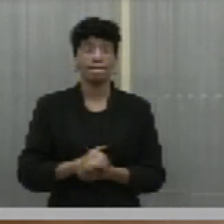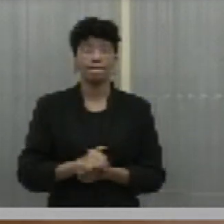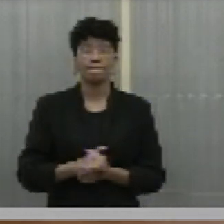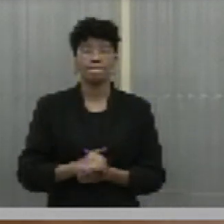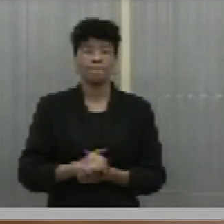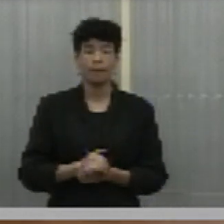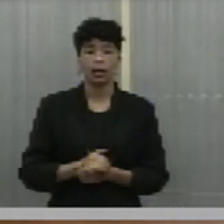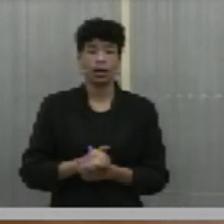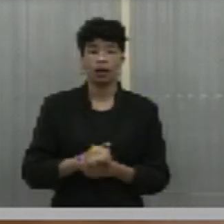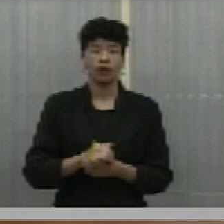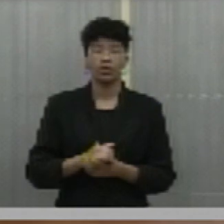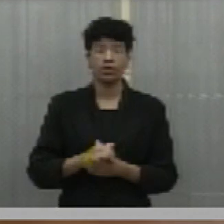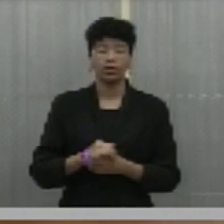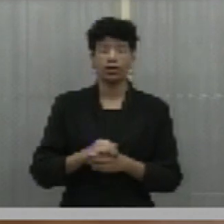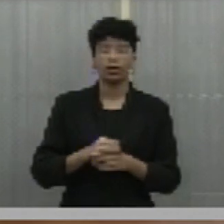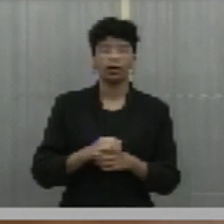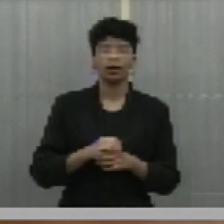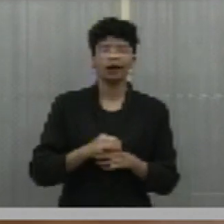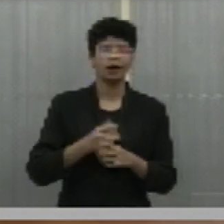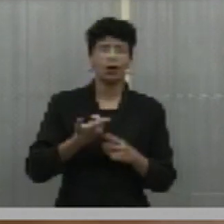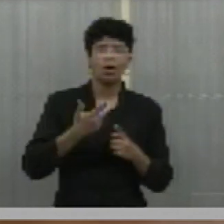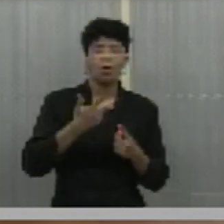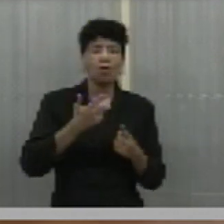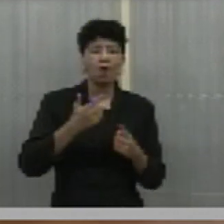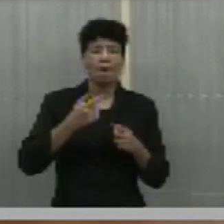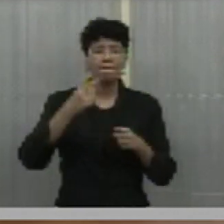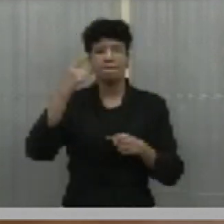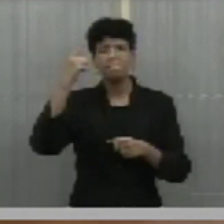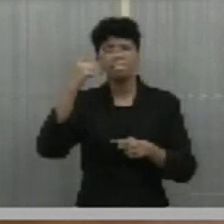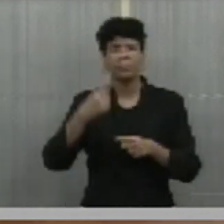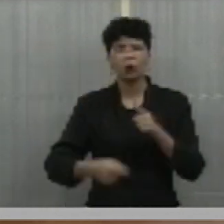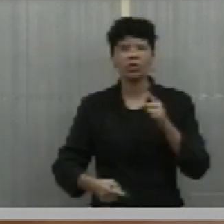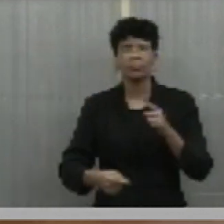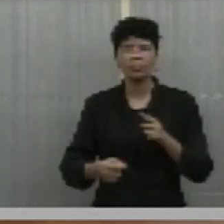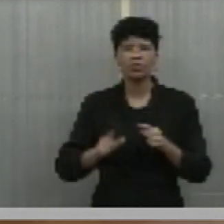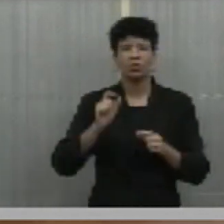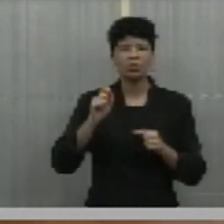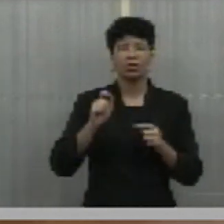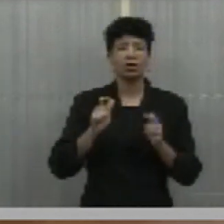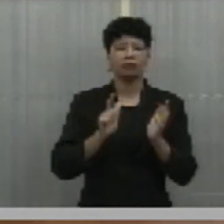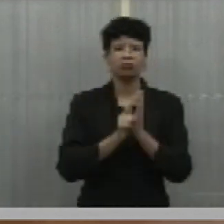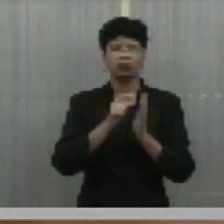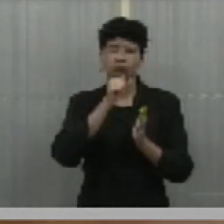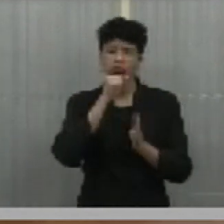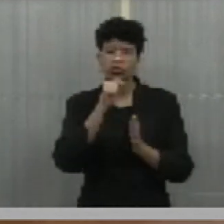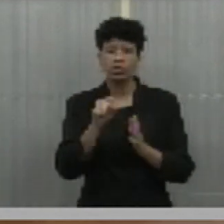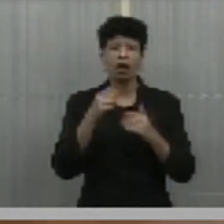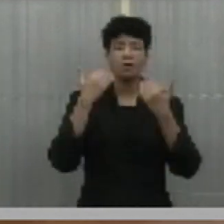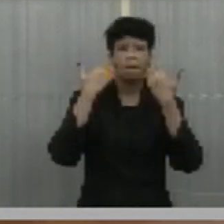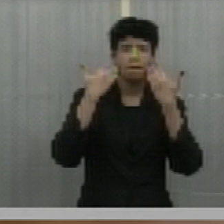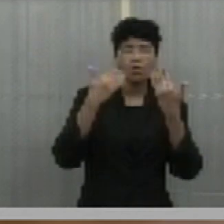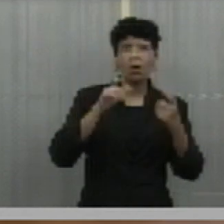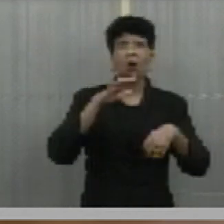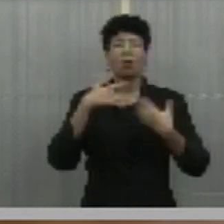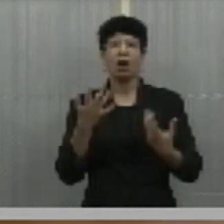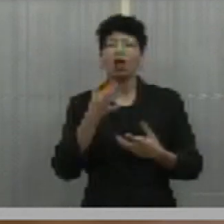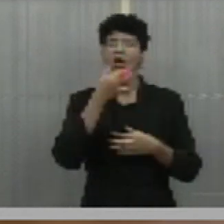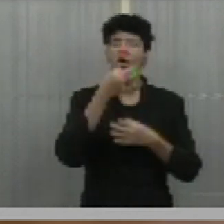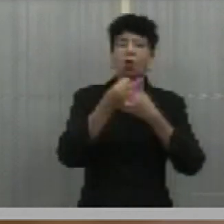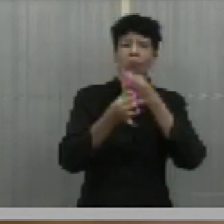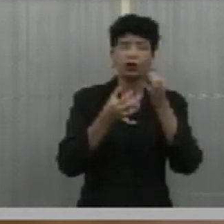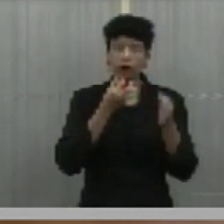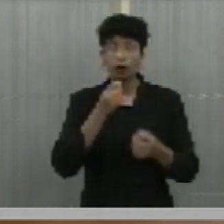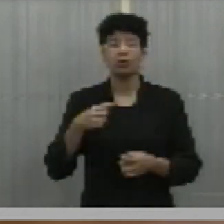coibir a expressão de liberdade das pessoas. Eu acho que nós precisamos compreender bem